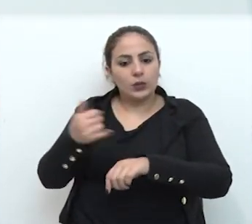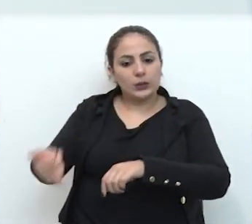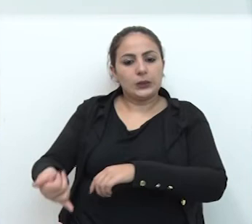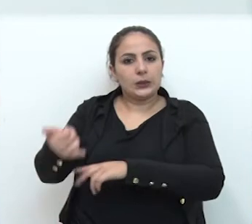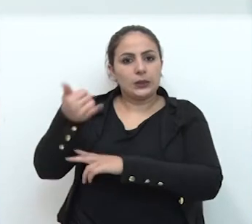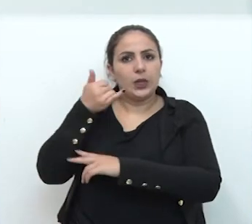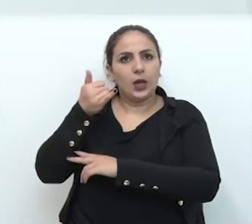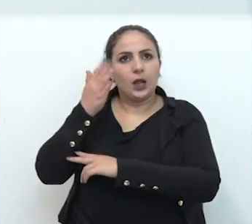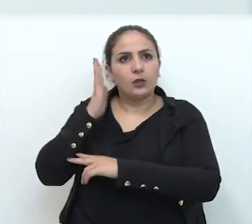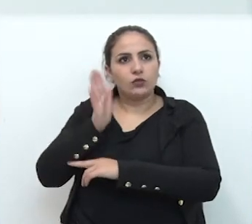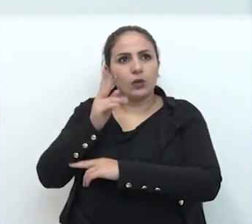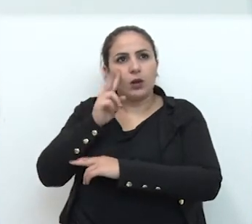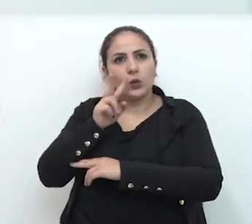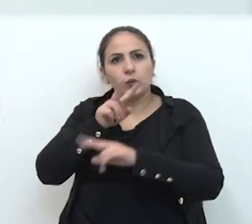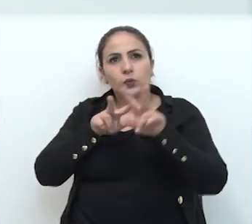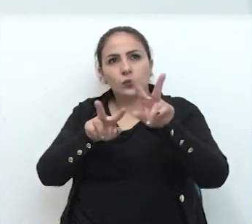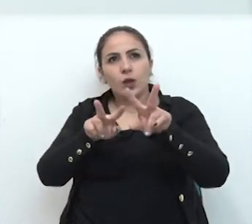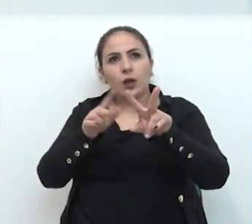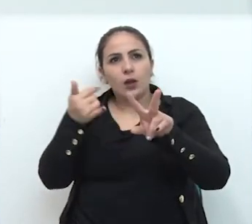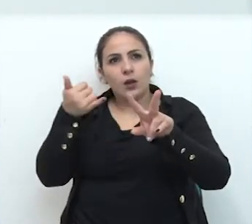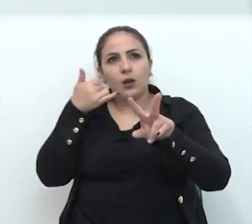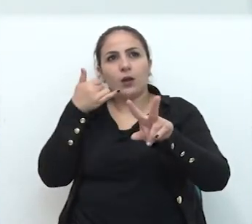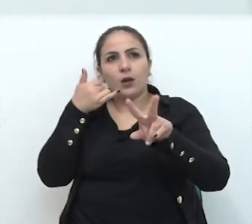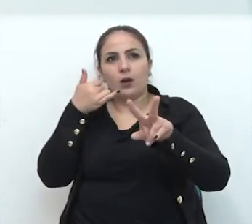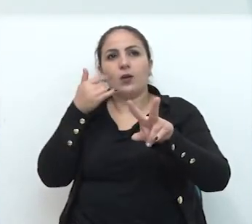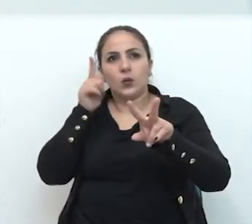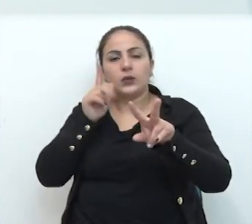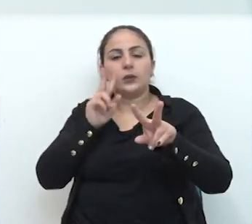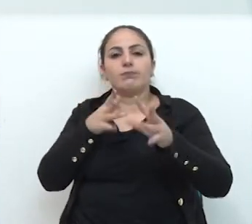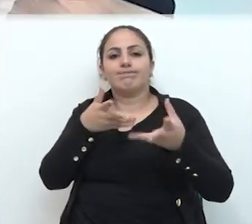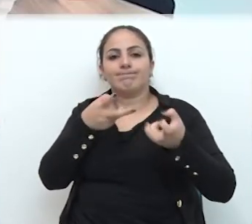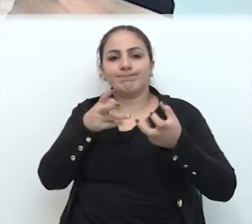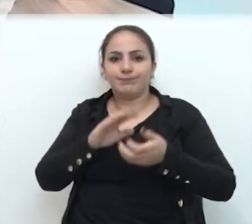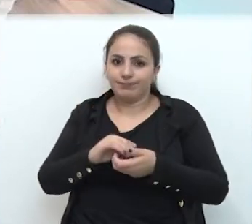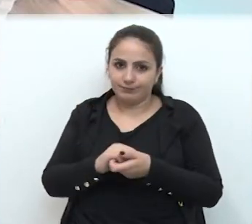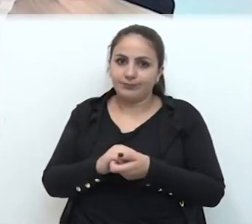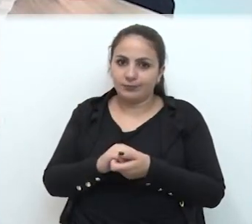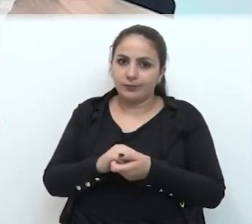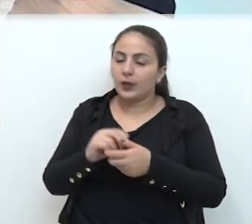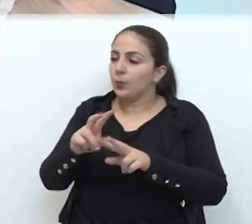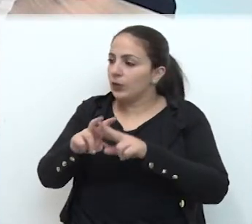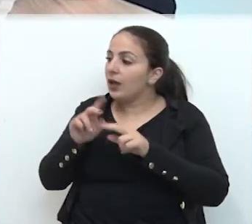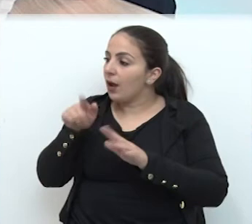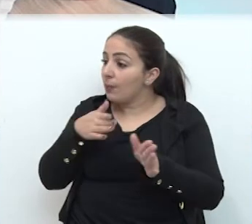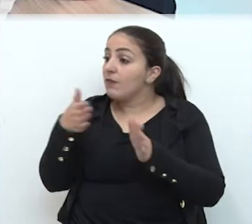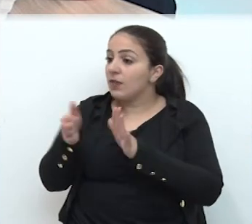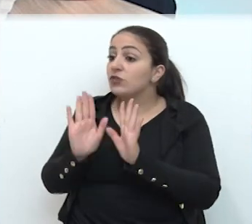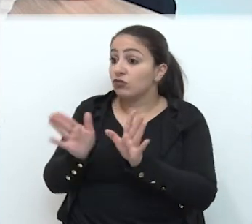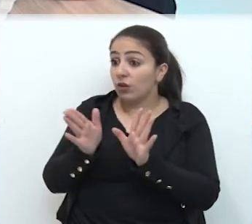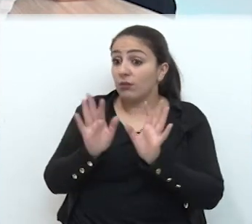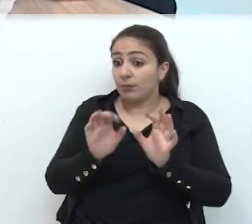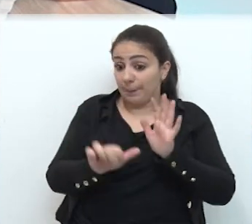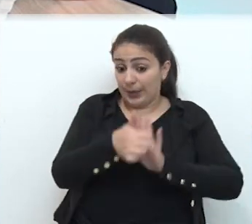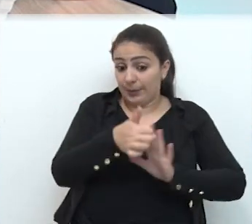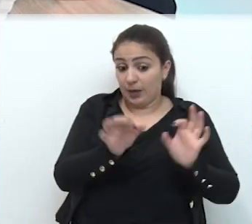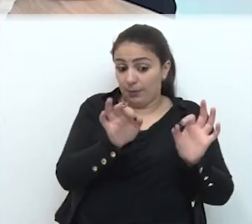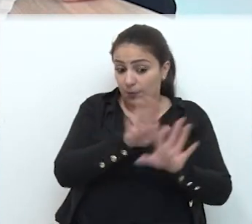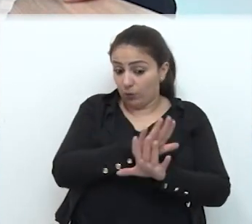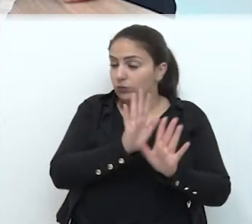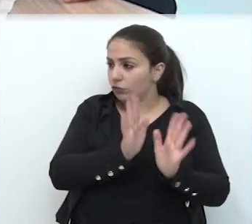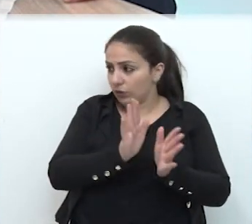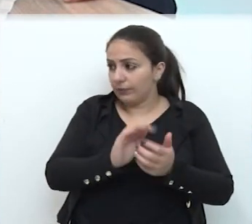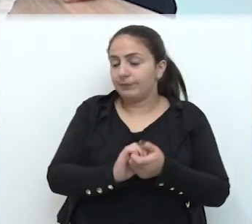aquela ocorrência, eles possivelmente já estão visualizando a ocorrência no sistema. Então, essa é uma fase já concluída,